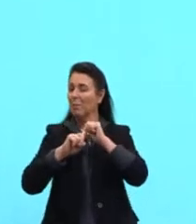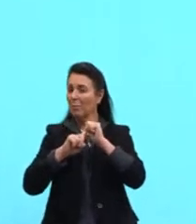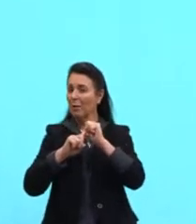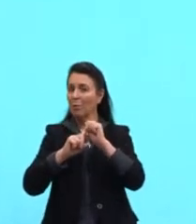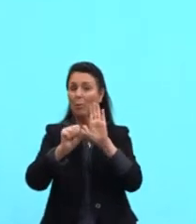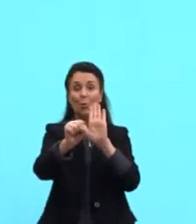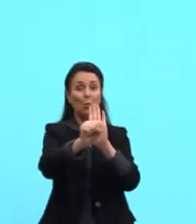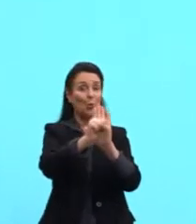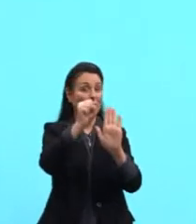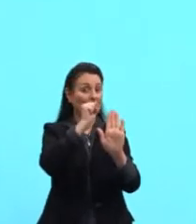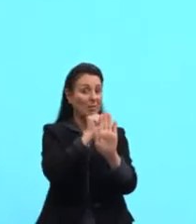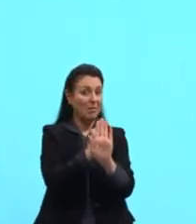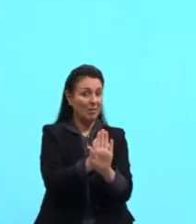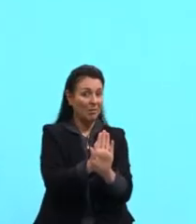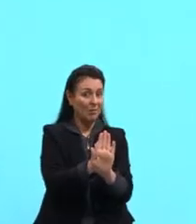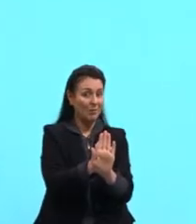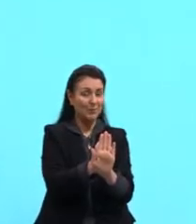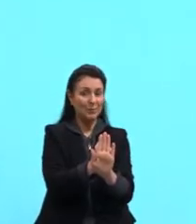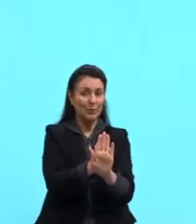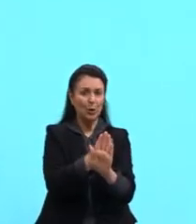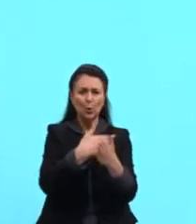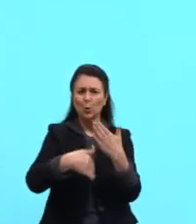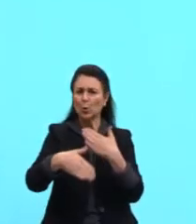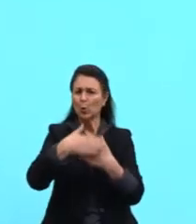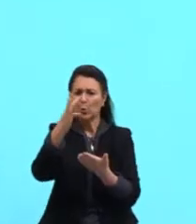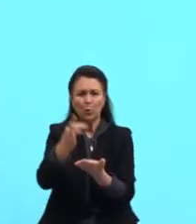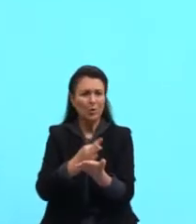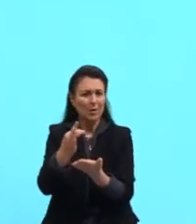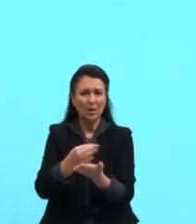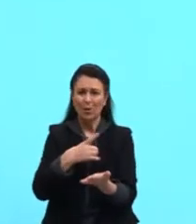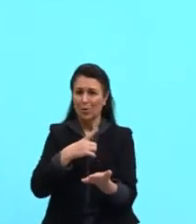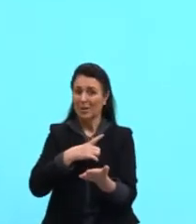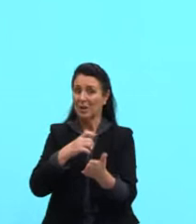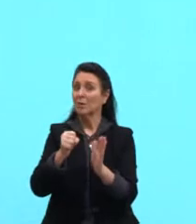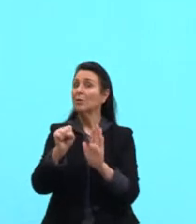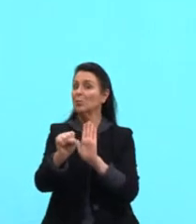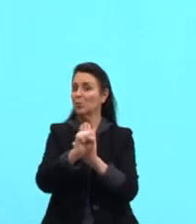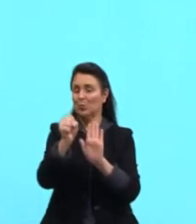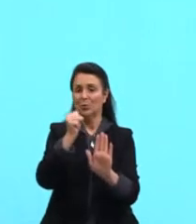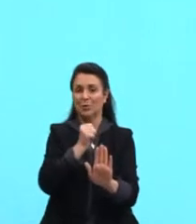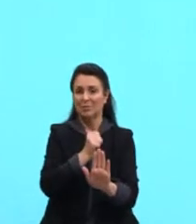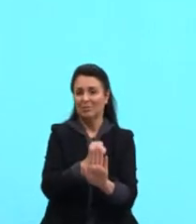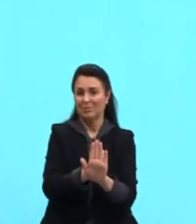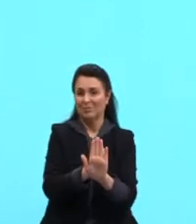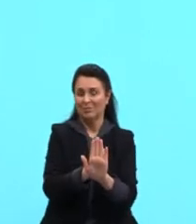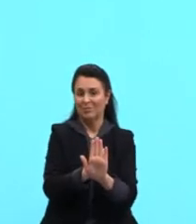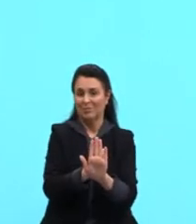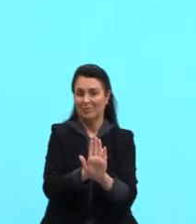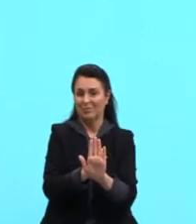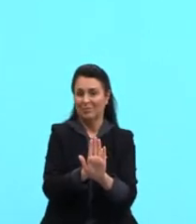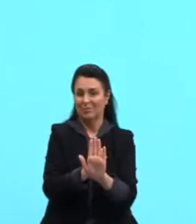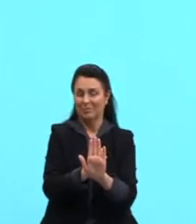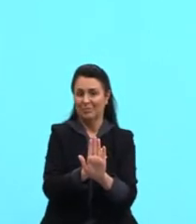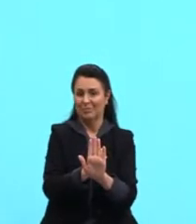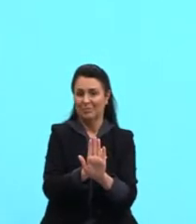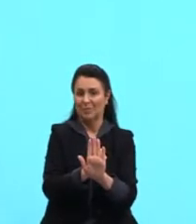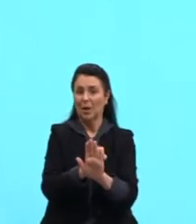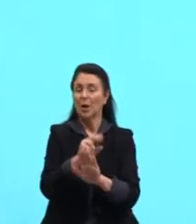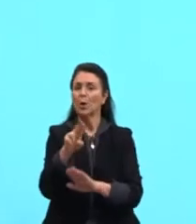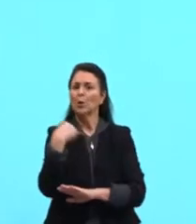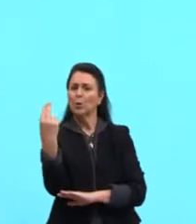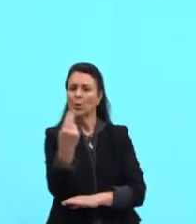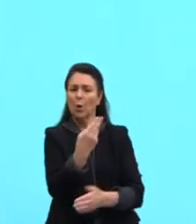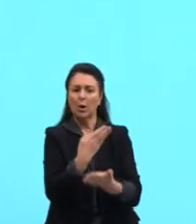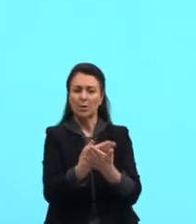diferença. Então, todo o texto vai estar permeado de sujeitos. We study English. Nós